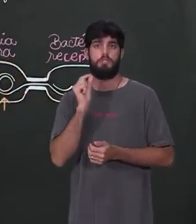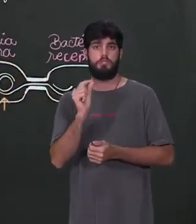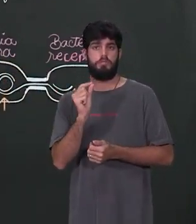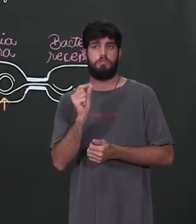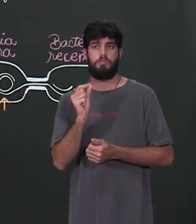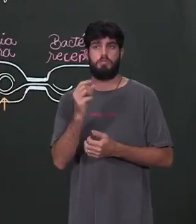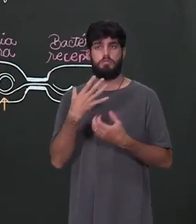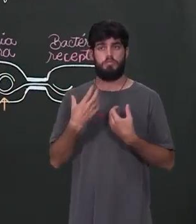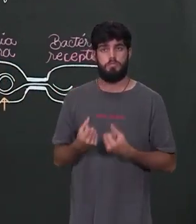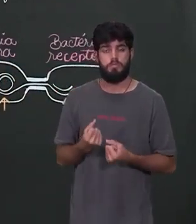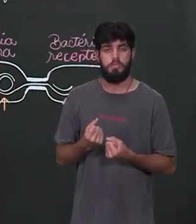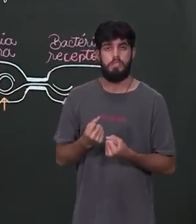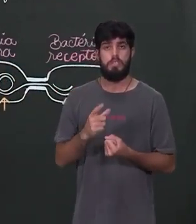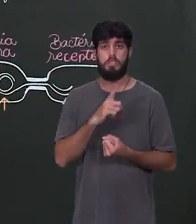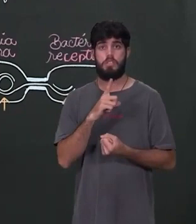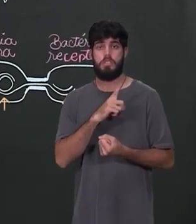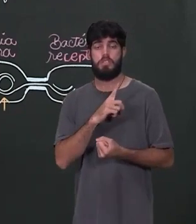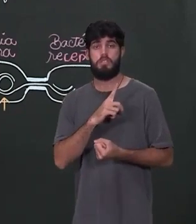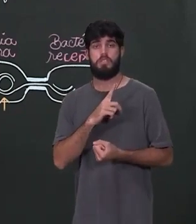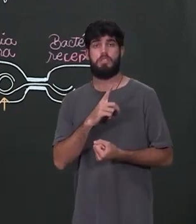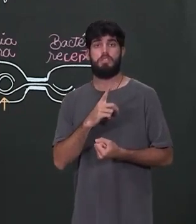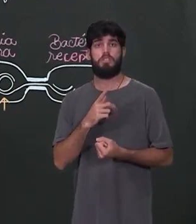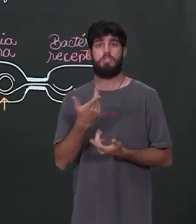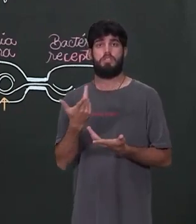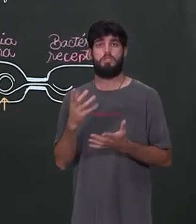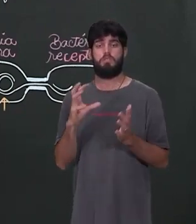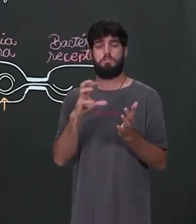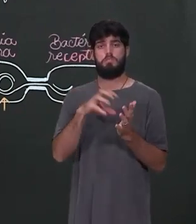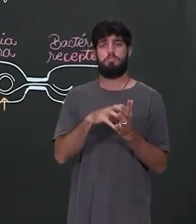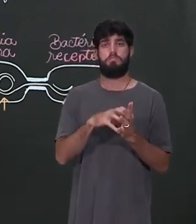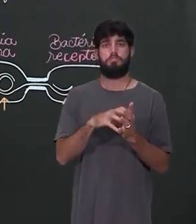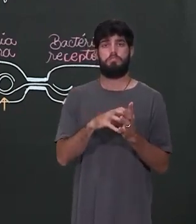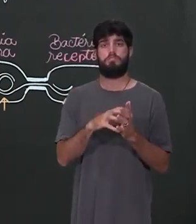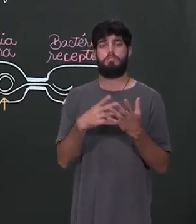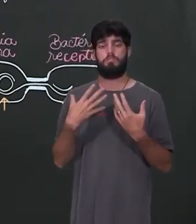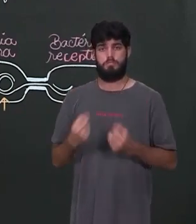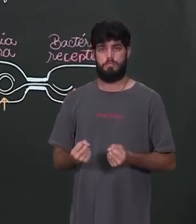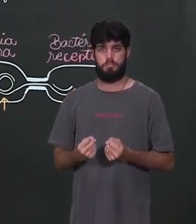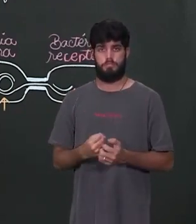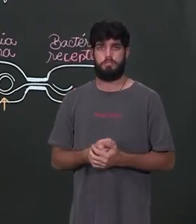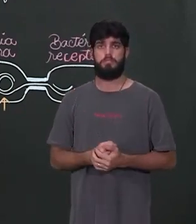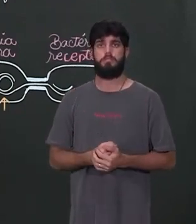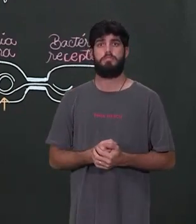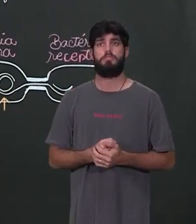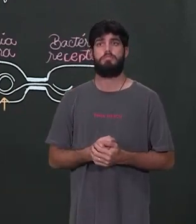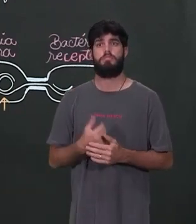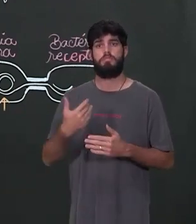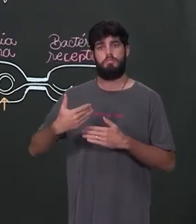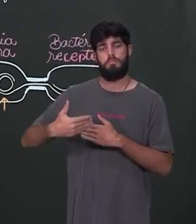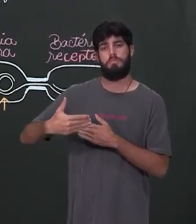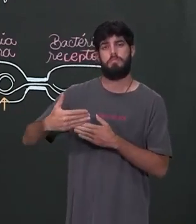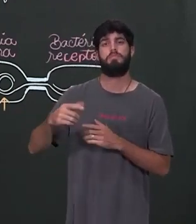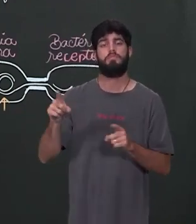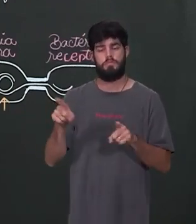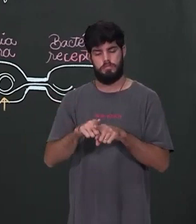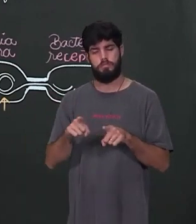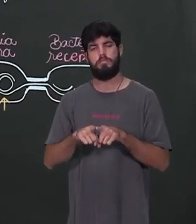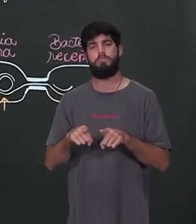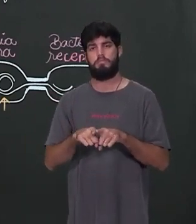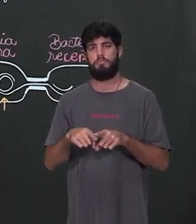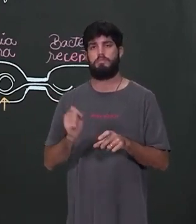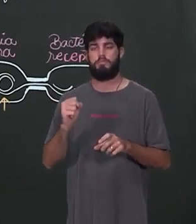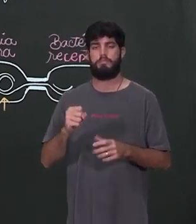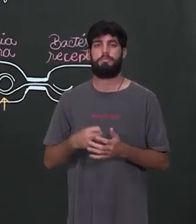tem agora um plus. Ela tem o material genético dela, uma parte que ela recebeu. É uma forma de reproduzir? É uma forma de